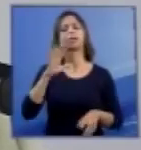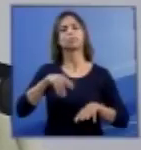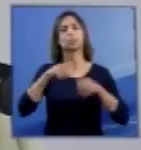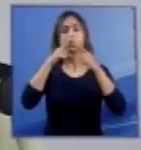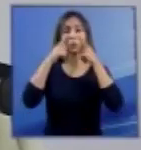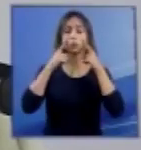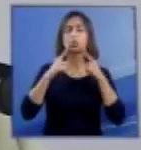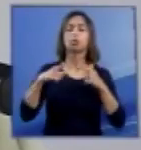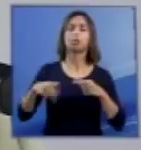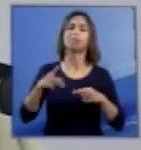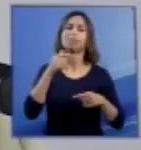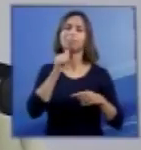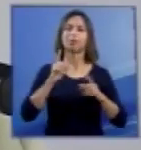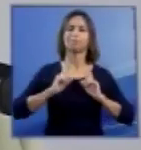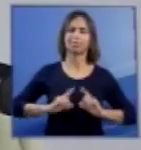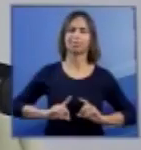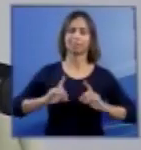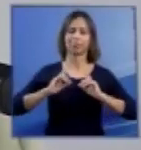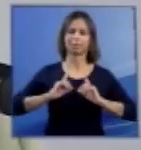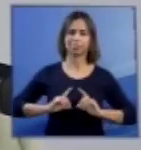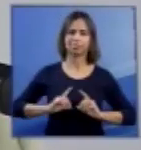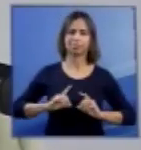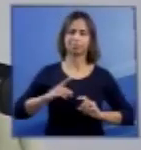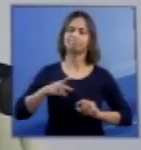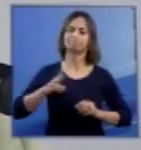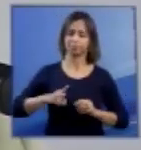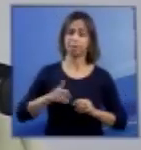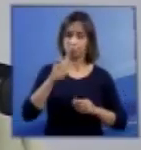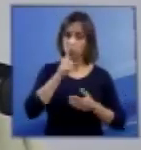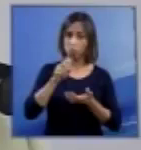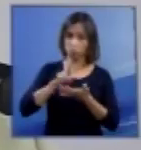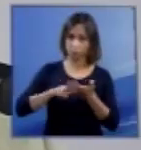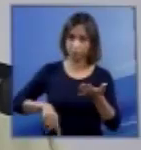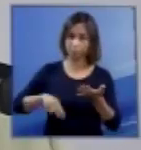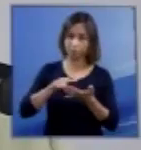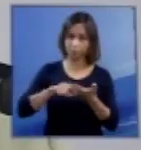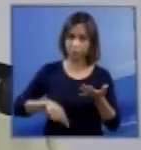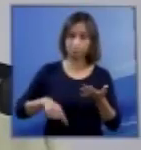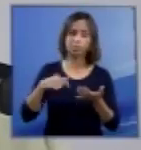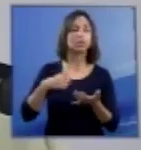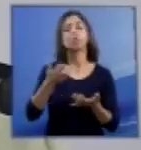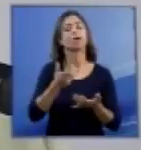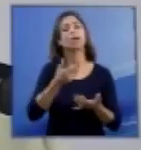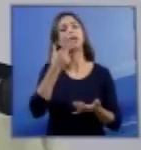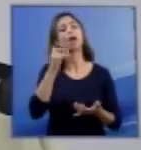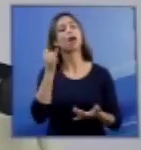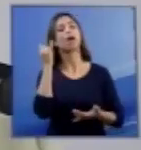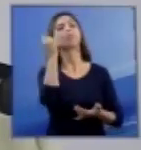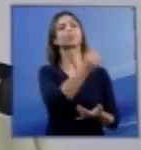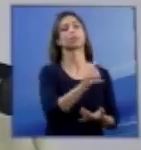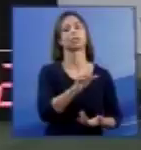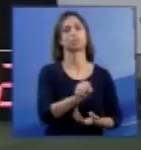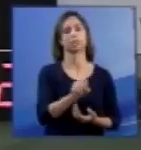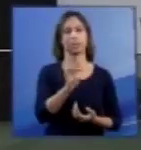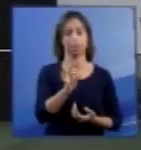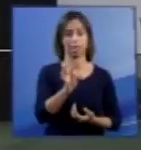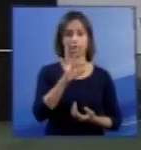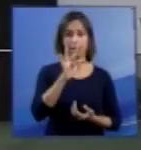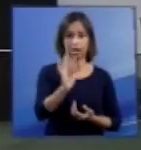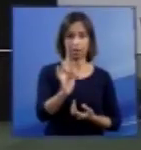com suas dores. Continua ela. O que eu quero dizer ao Supremo Tribunal Federal